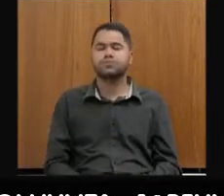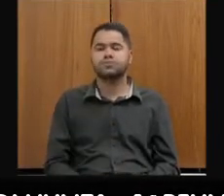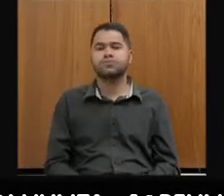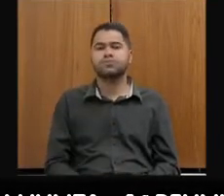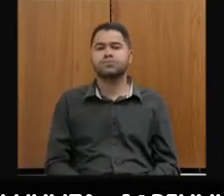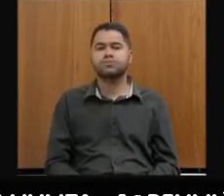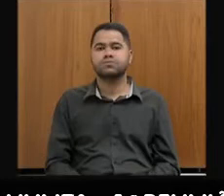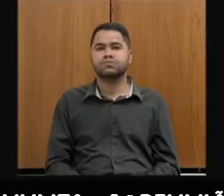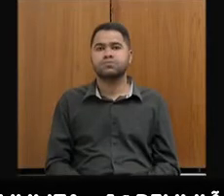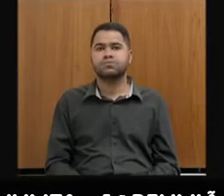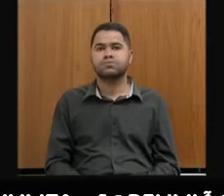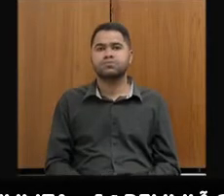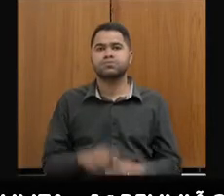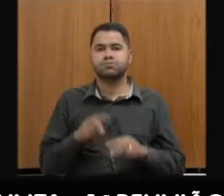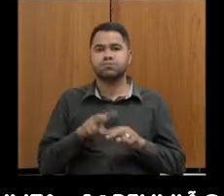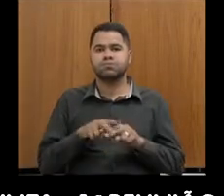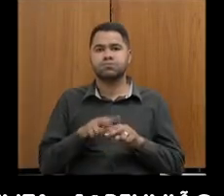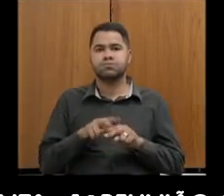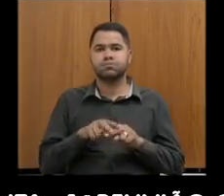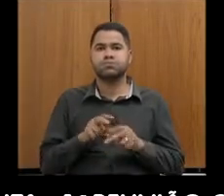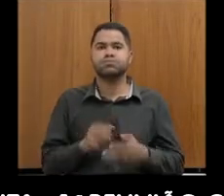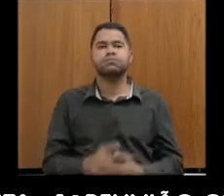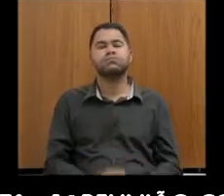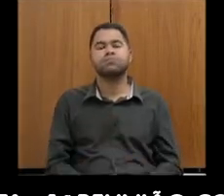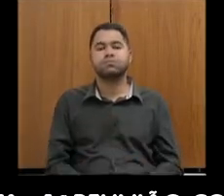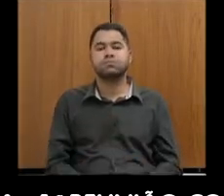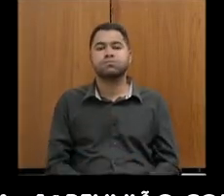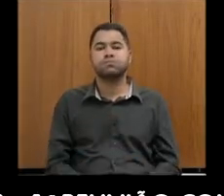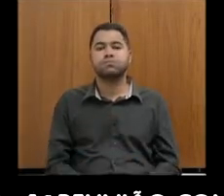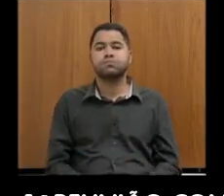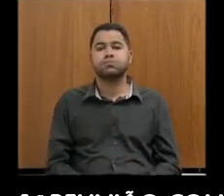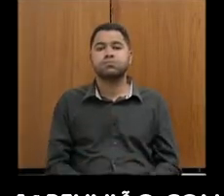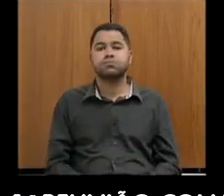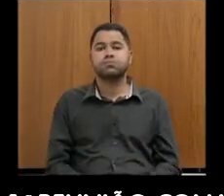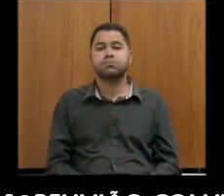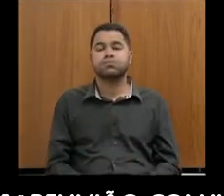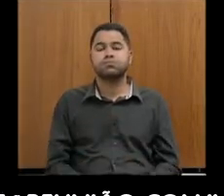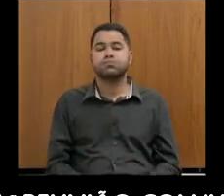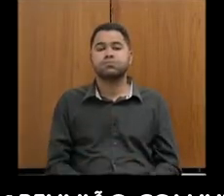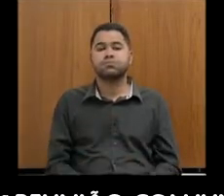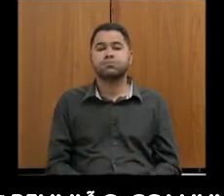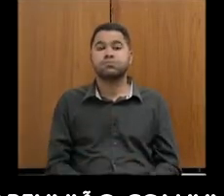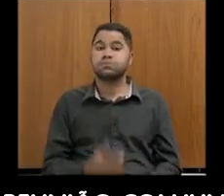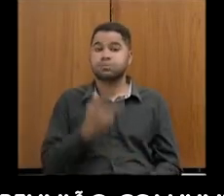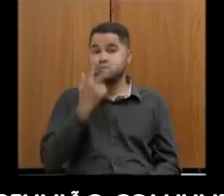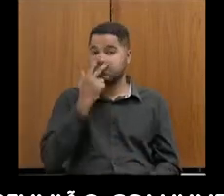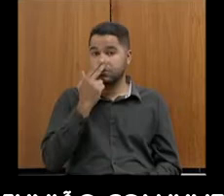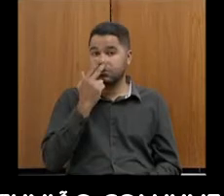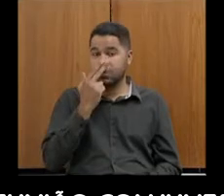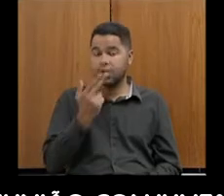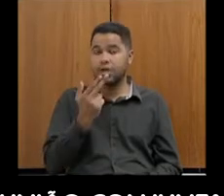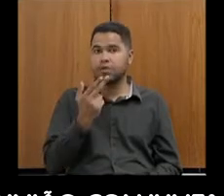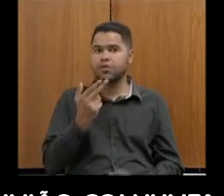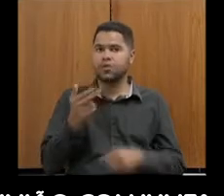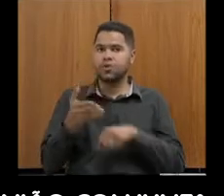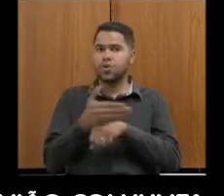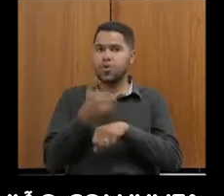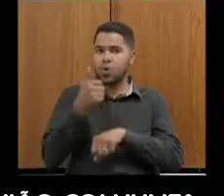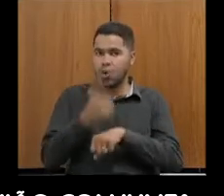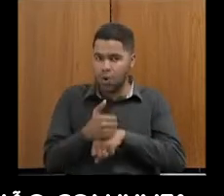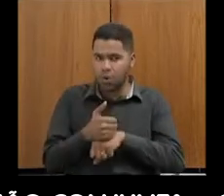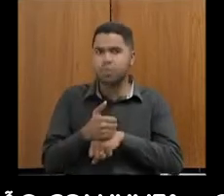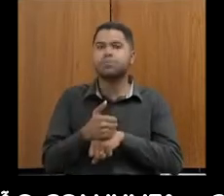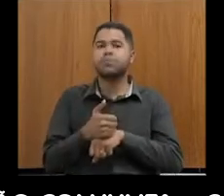em números profissionais e, em consequência disso, um golpe na arrecadação